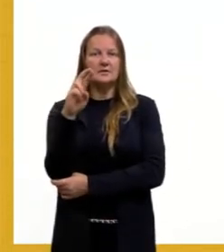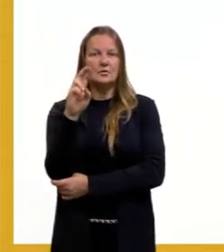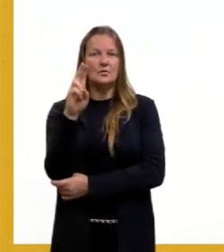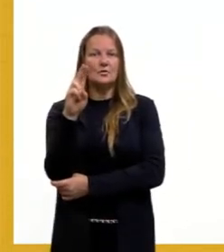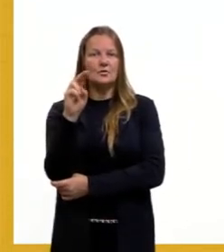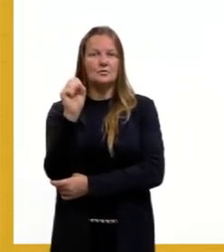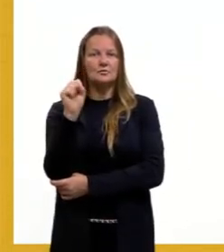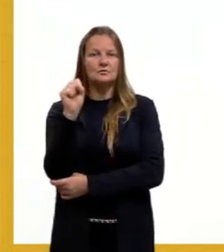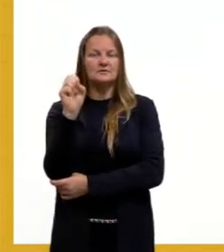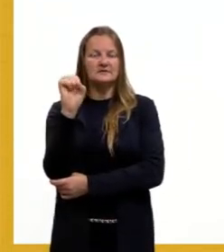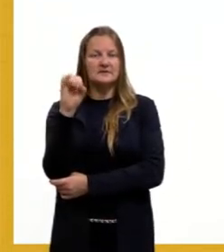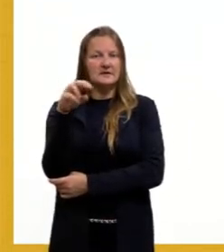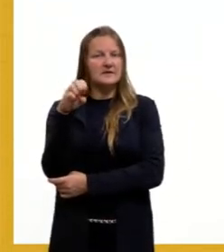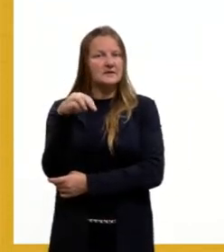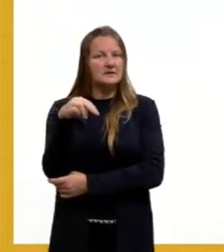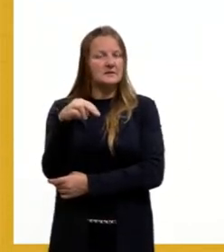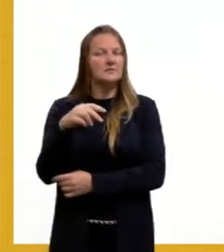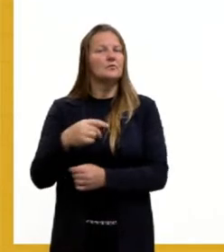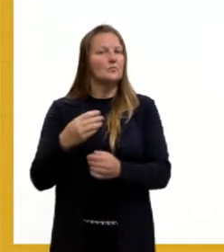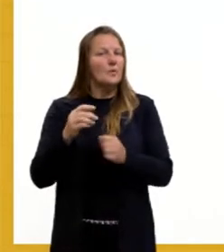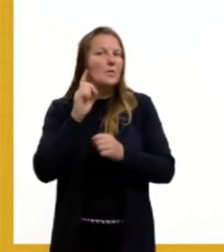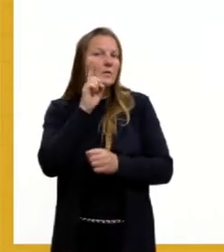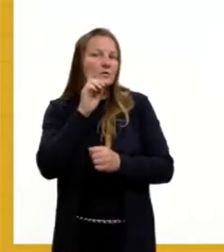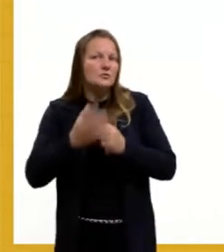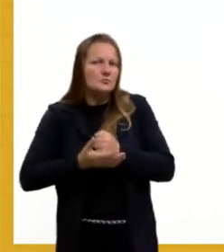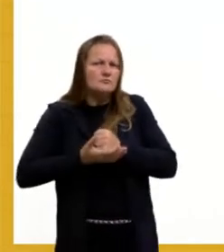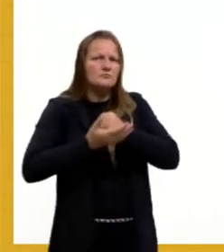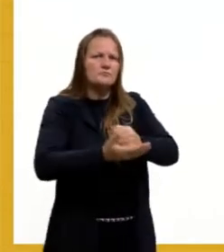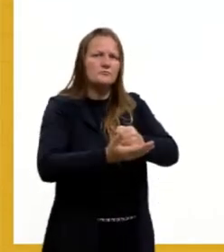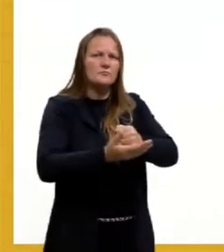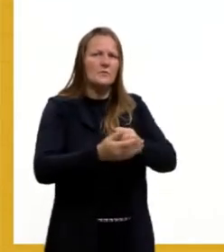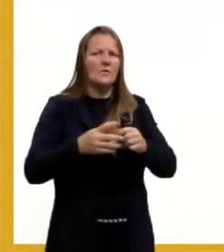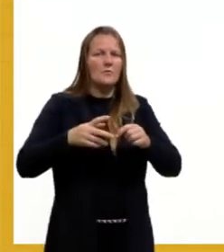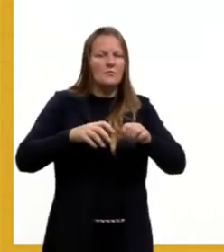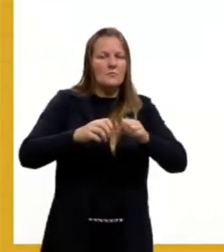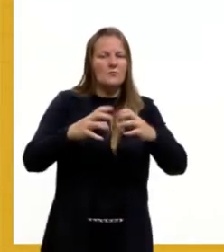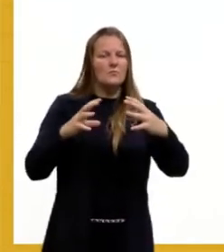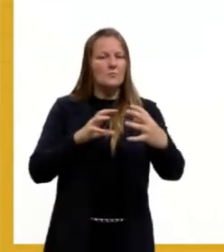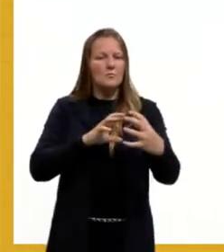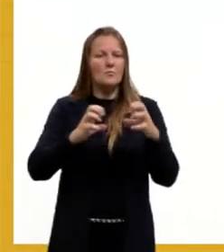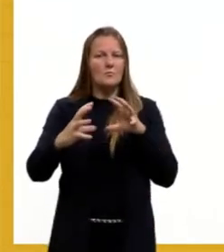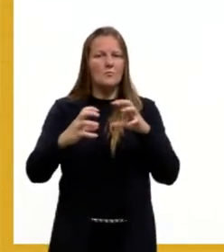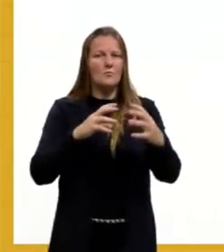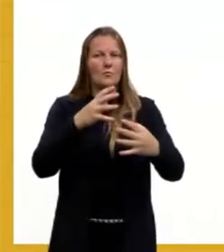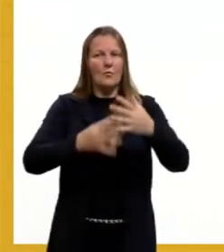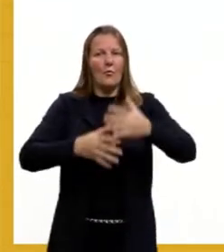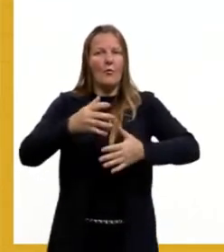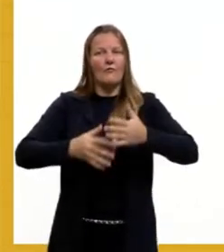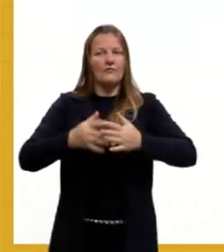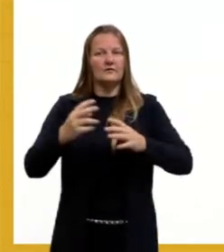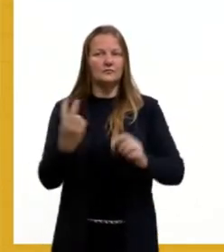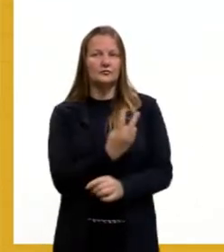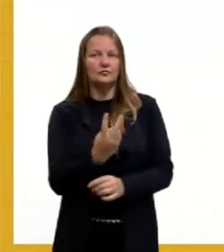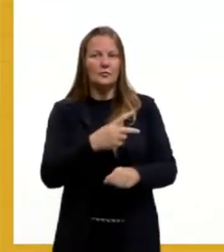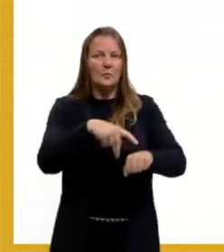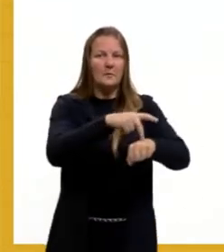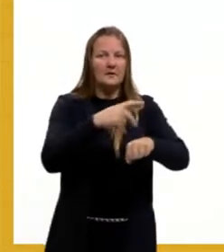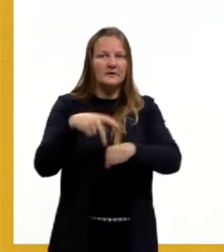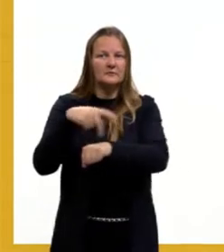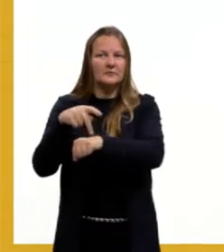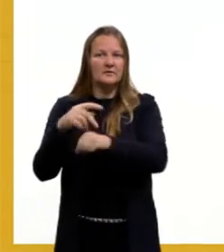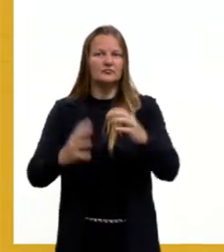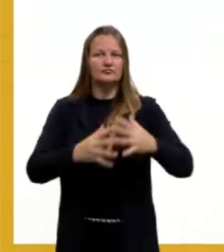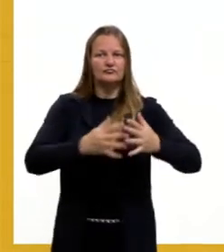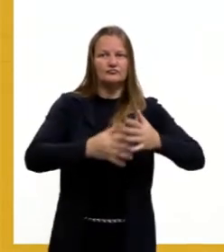para tentar frear, né, a questão do Irã, tá, daí, então, vai ficar essa questão entre Irã e Iraque.